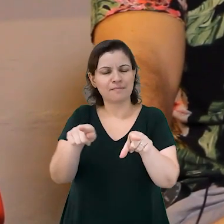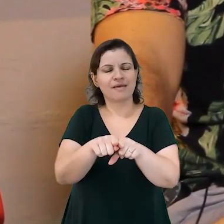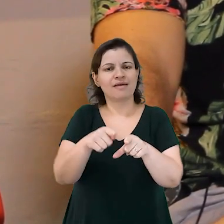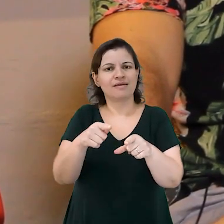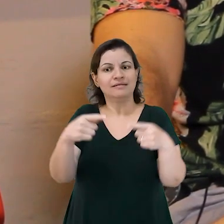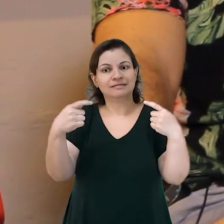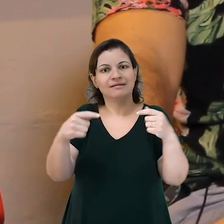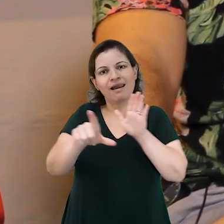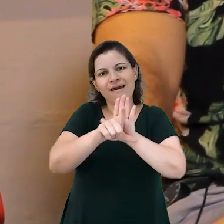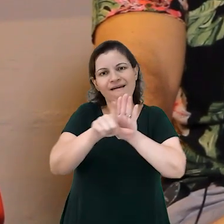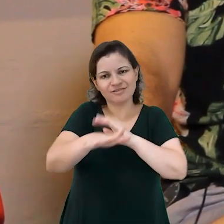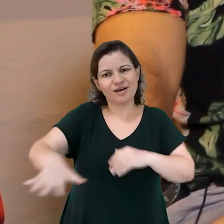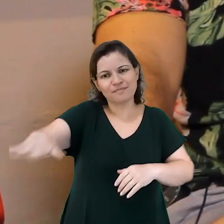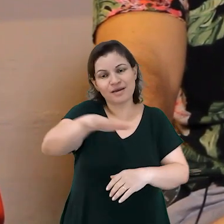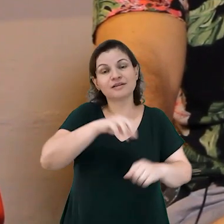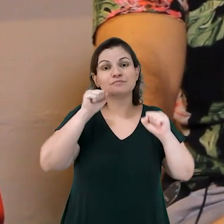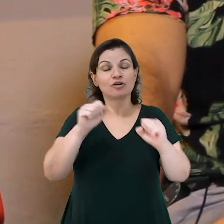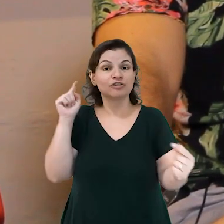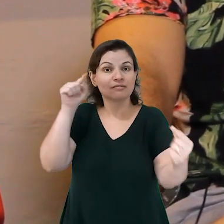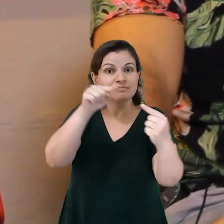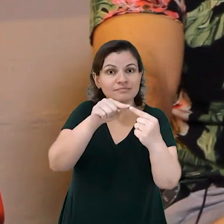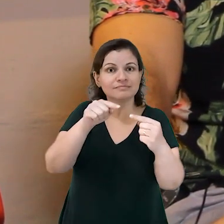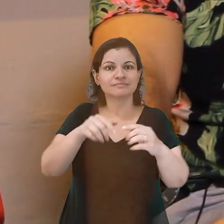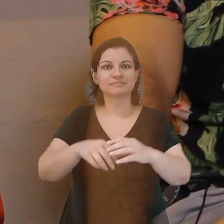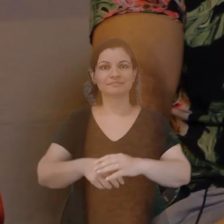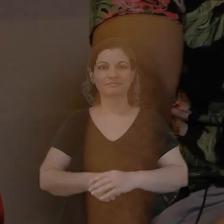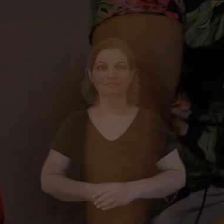as legislações ambientais podem ser atingidas.